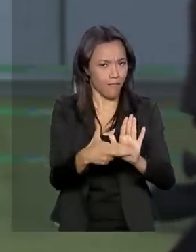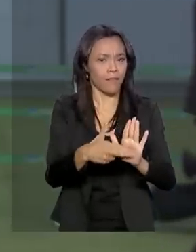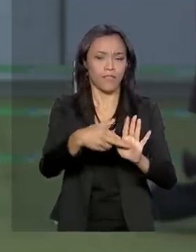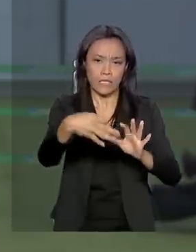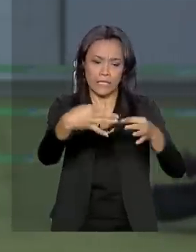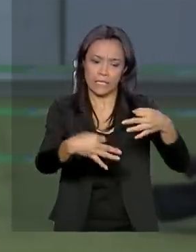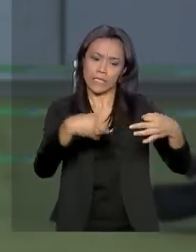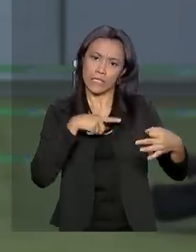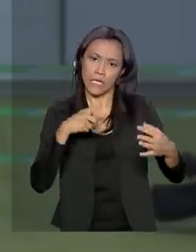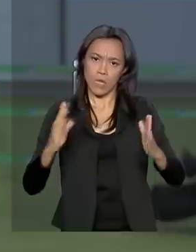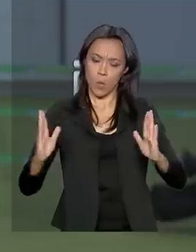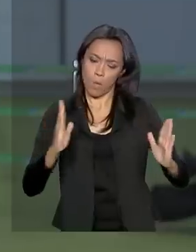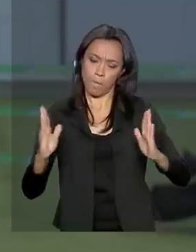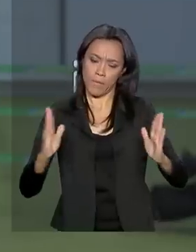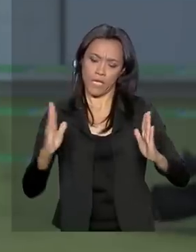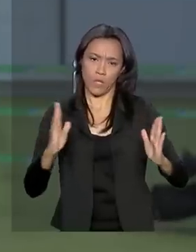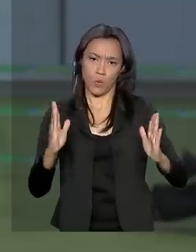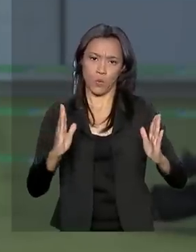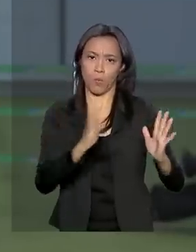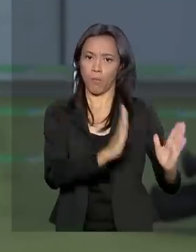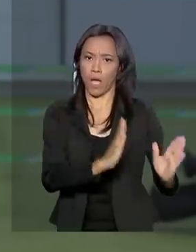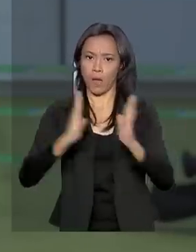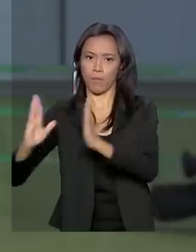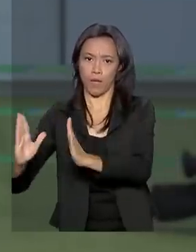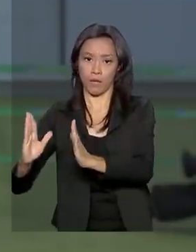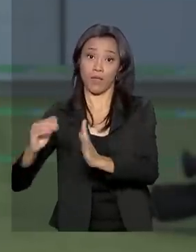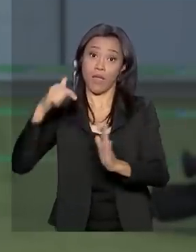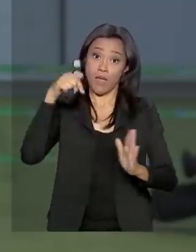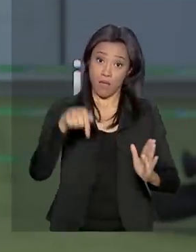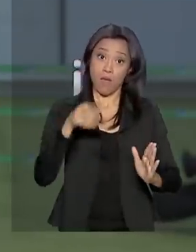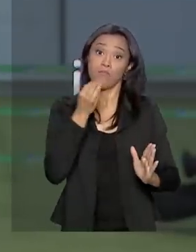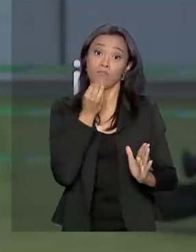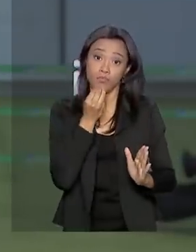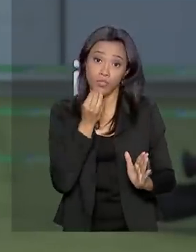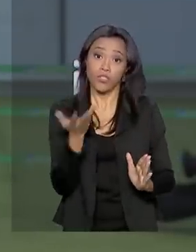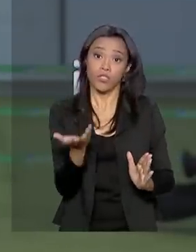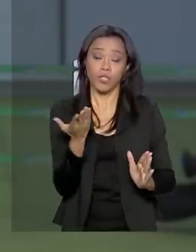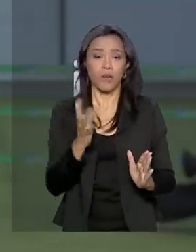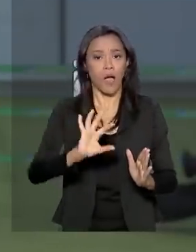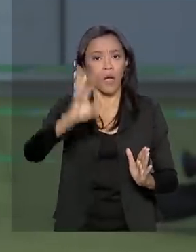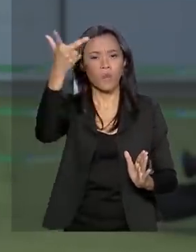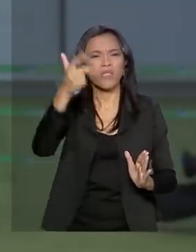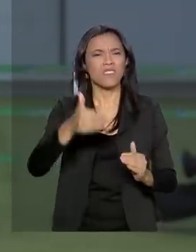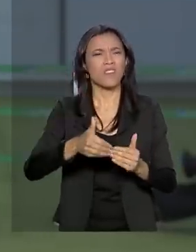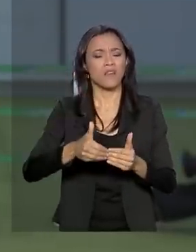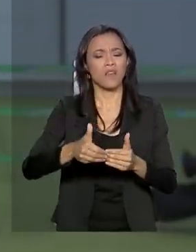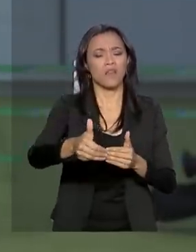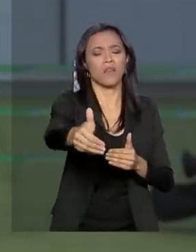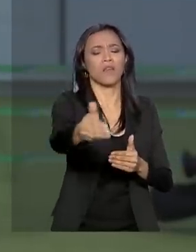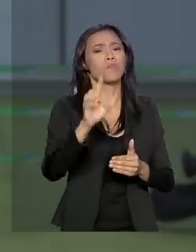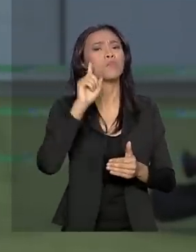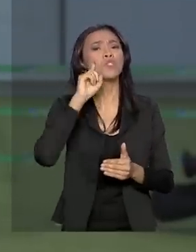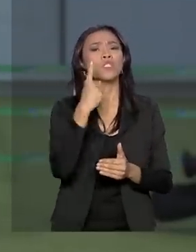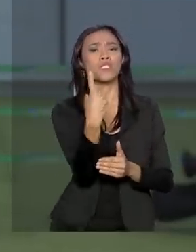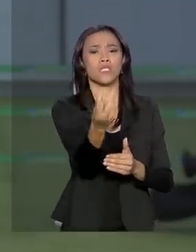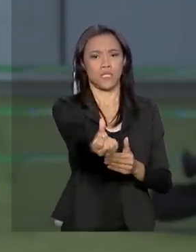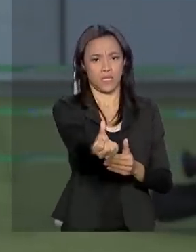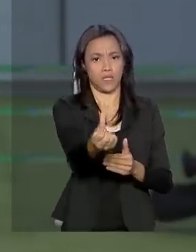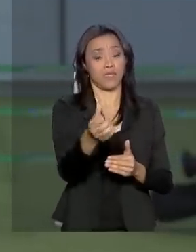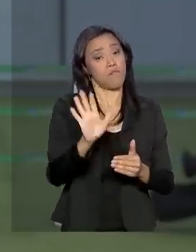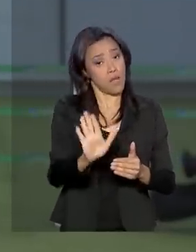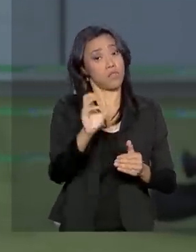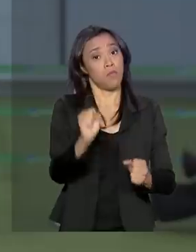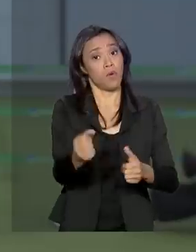entre o primeiro e o segundo turno. Então, pelo regimento, essa votação poderia acontecer lá pelo dia 16. Mas os senadores podem também